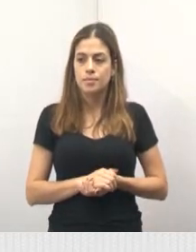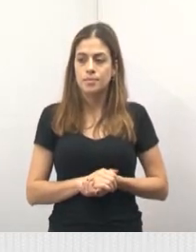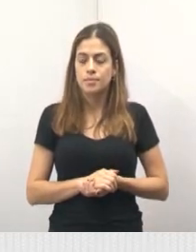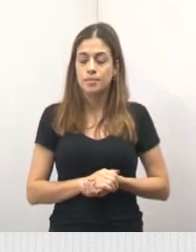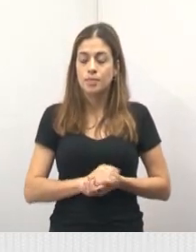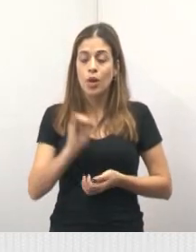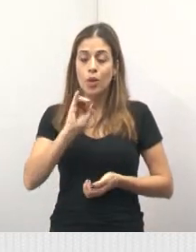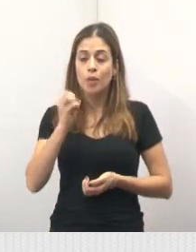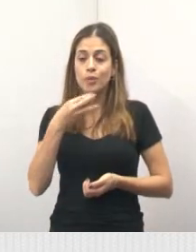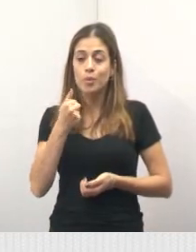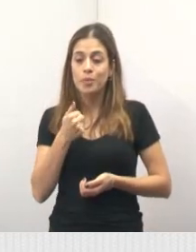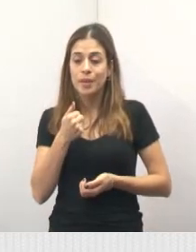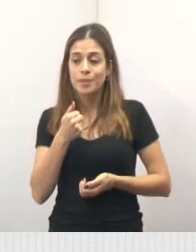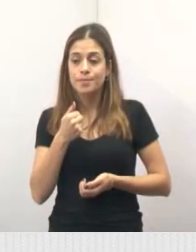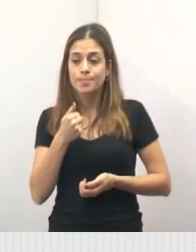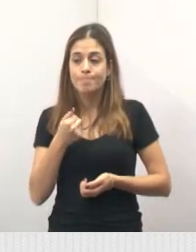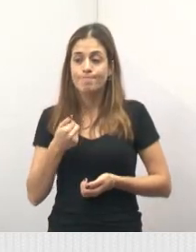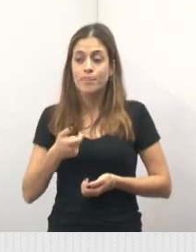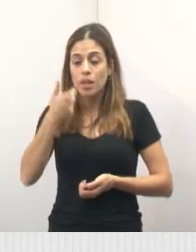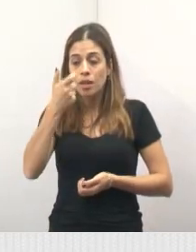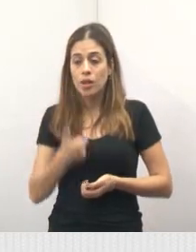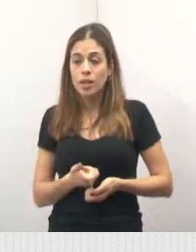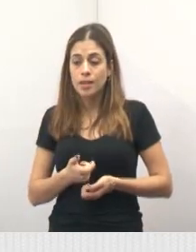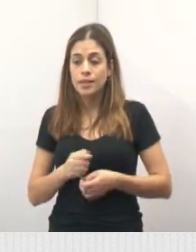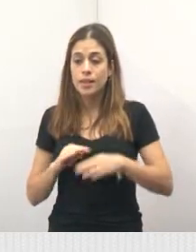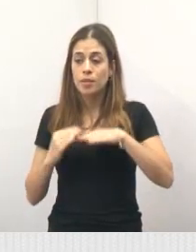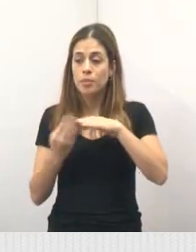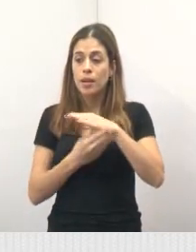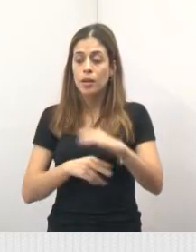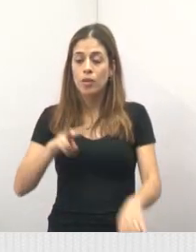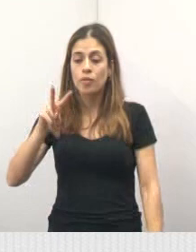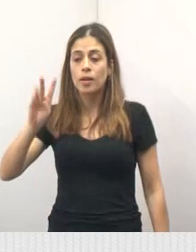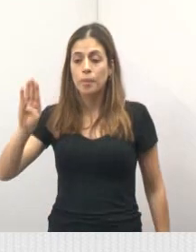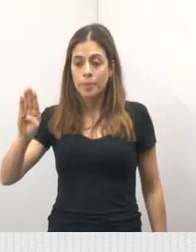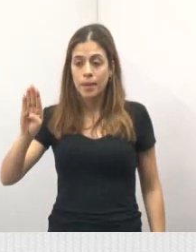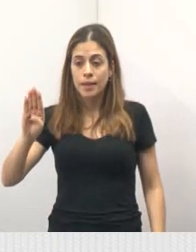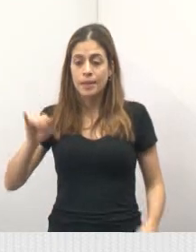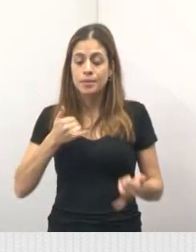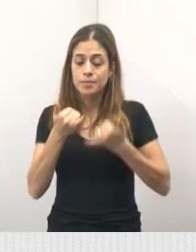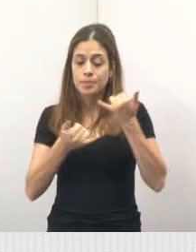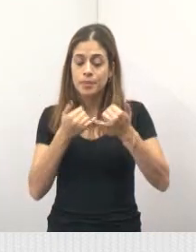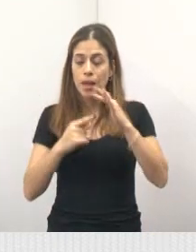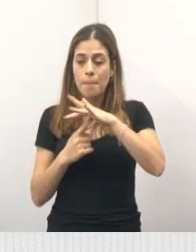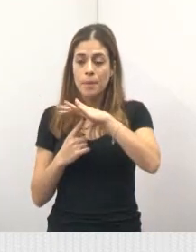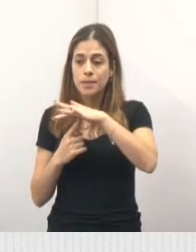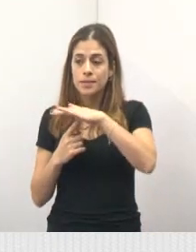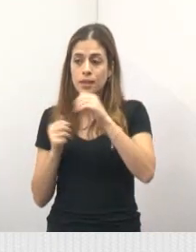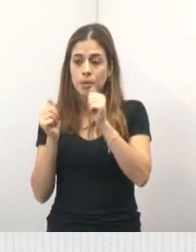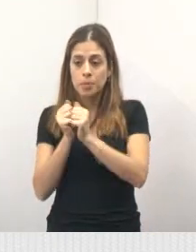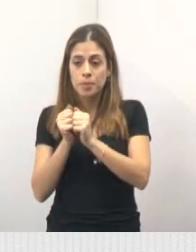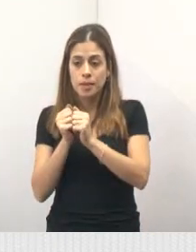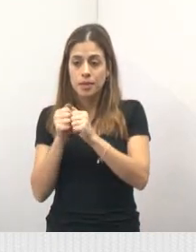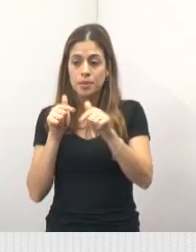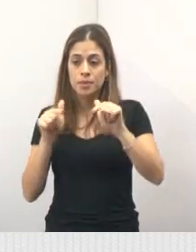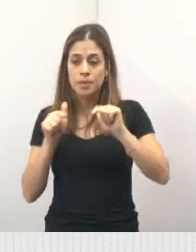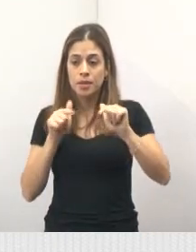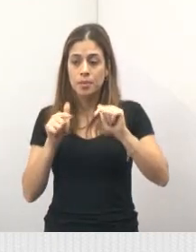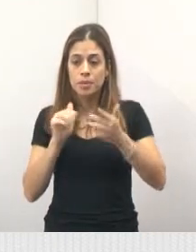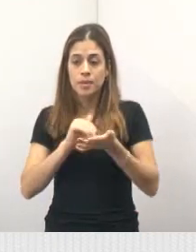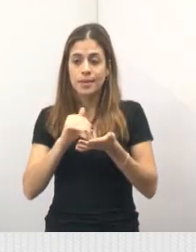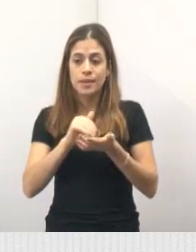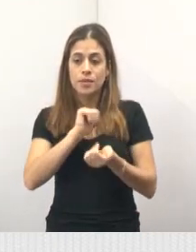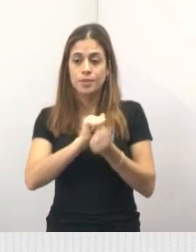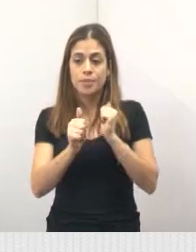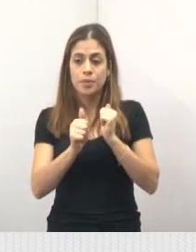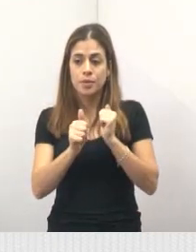Oi, pessoal, tudo bem? Estou aqui no Vila Branca, no espaço de lazer aqui na pracinha, acompanhando aqui os serviços da Secretaria